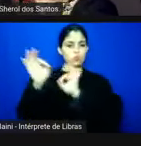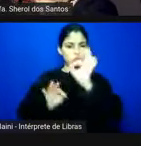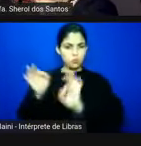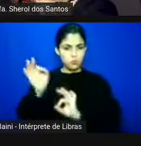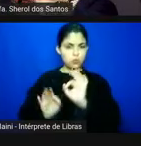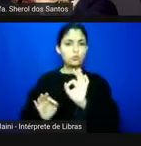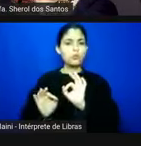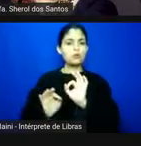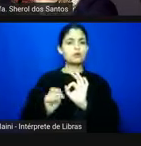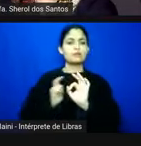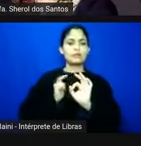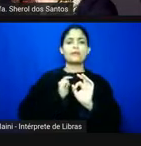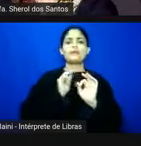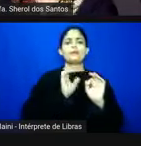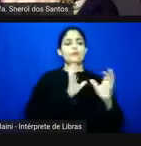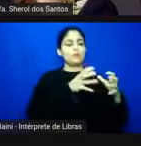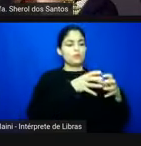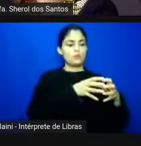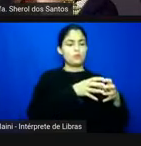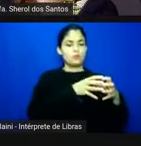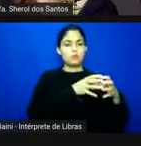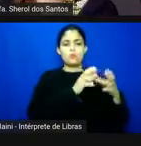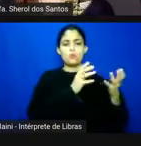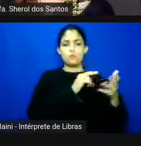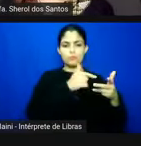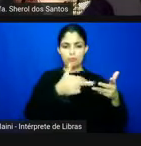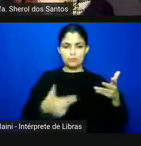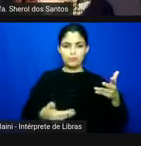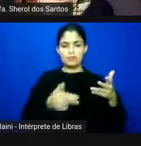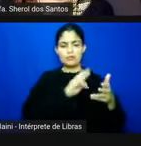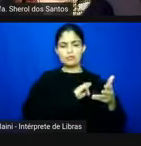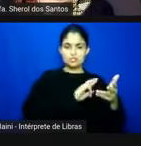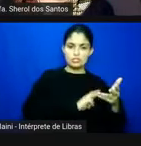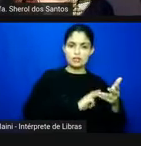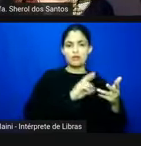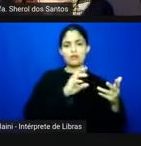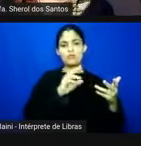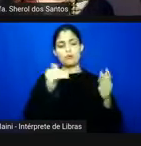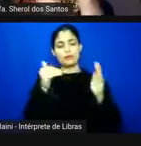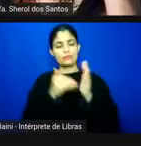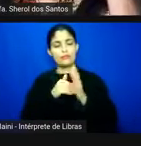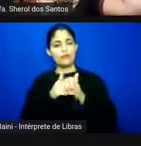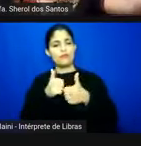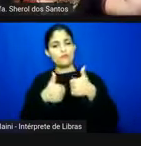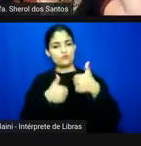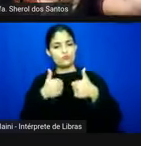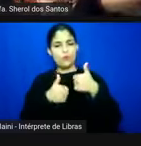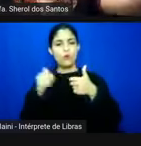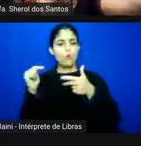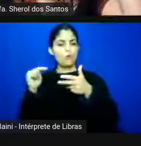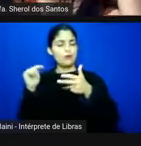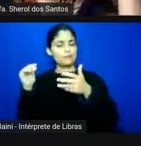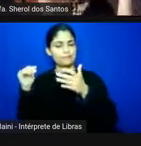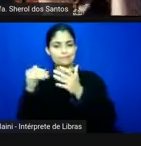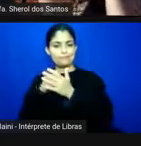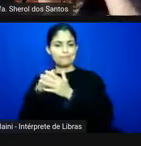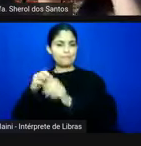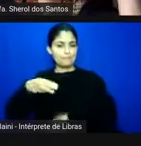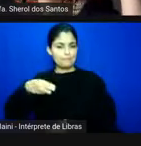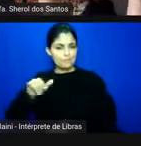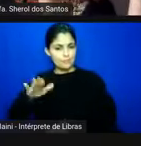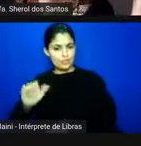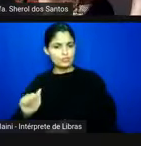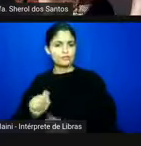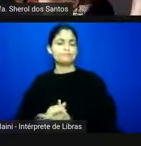religiosas, clubes sociais e carnavalescos, clubes de futebol, até a imprensa negra. E quase